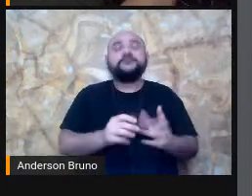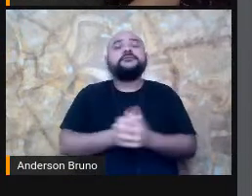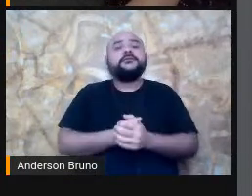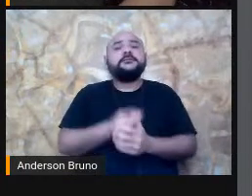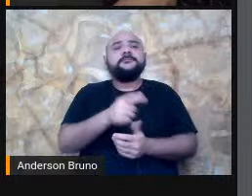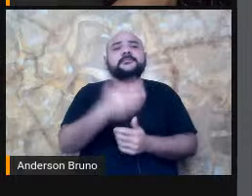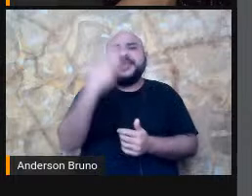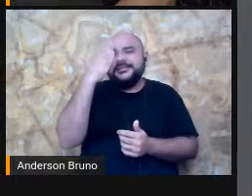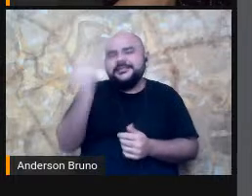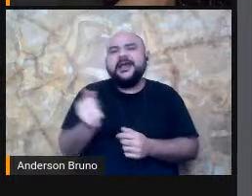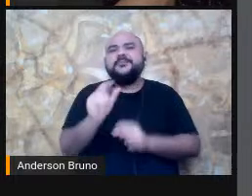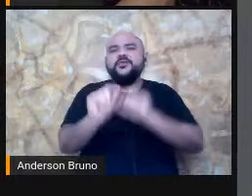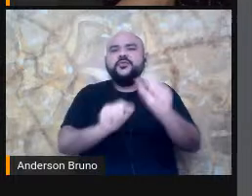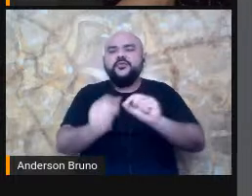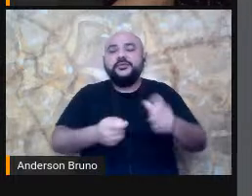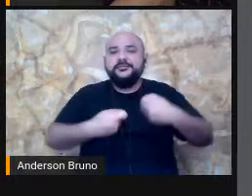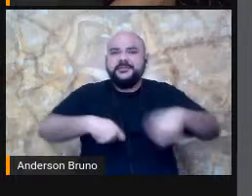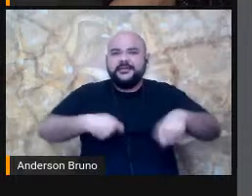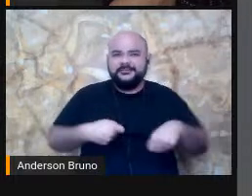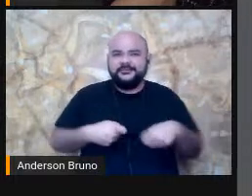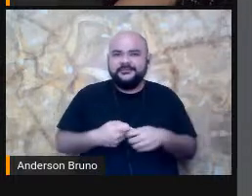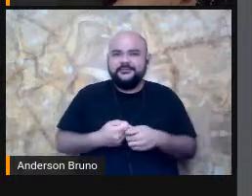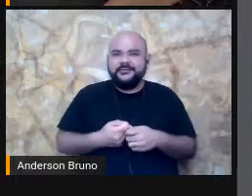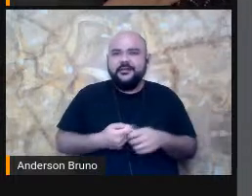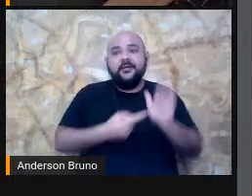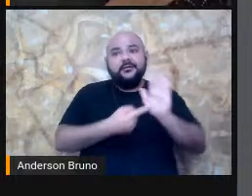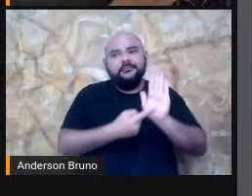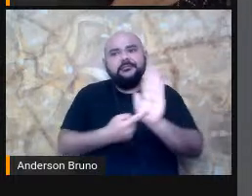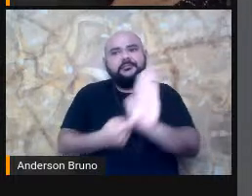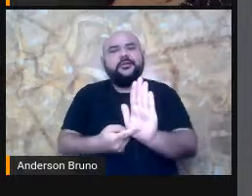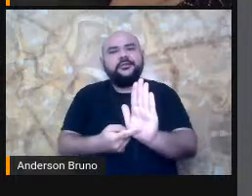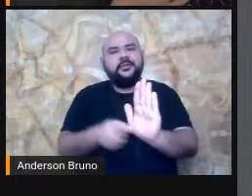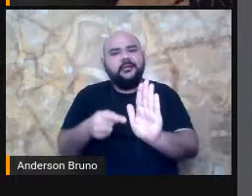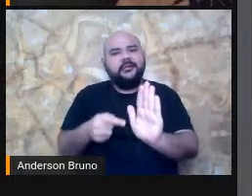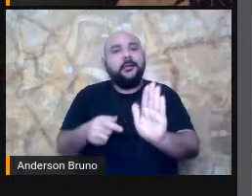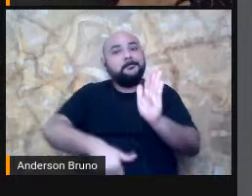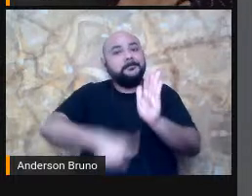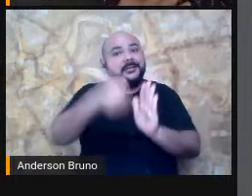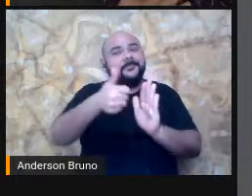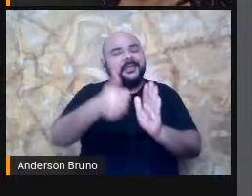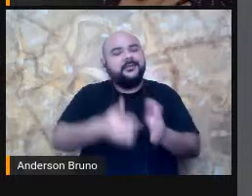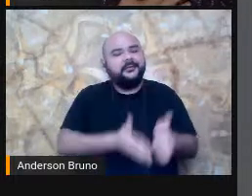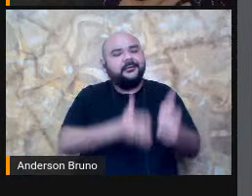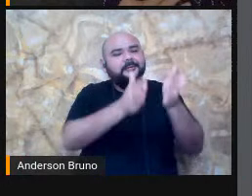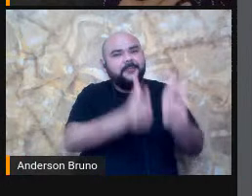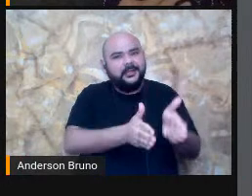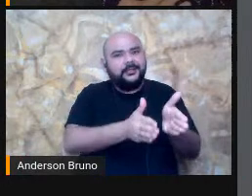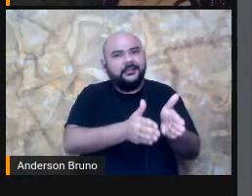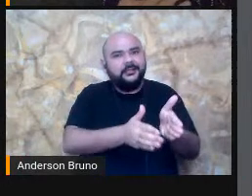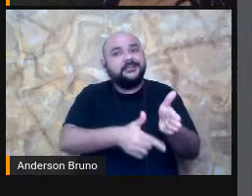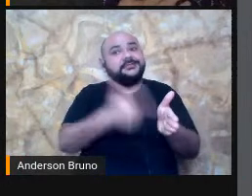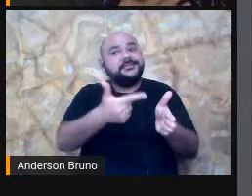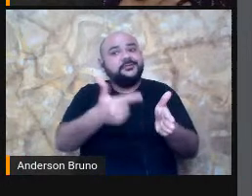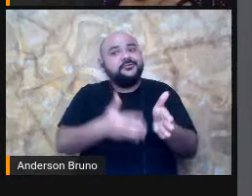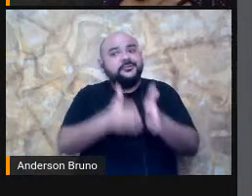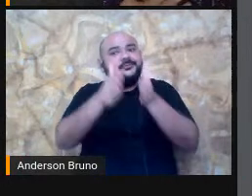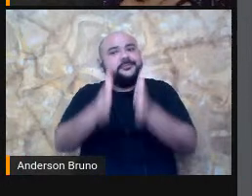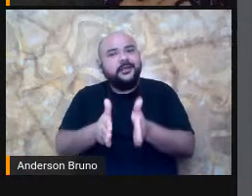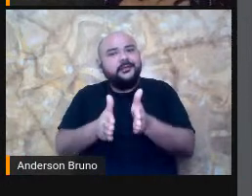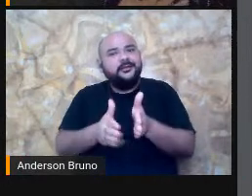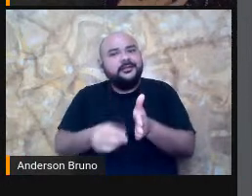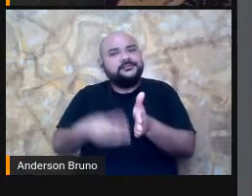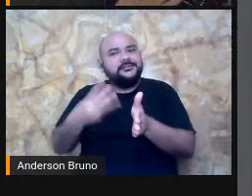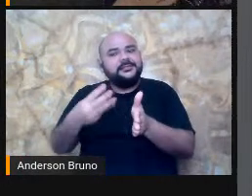sabe Que precisa ensinar O passo a passo Porque Nós Né E aí eu me incluo Não fomos